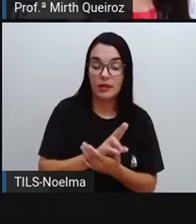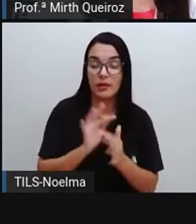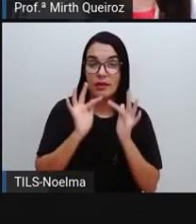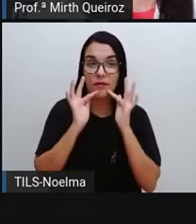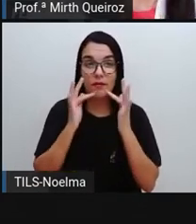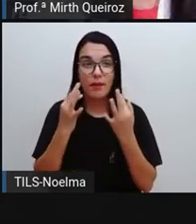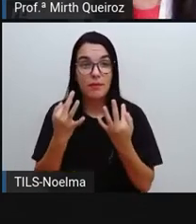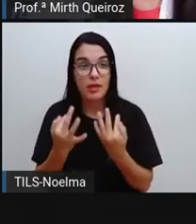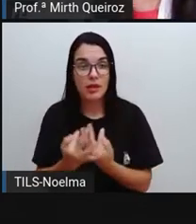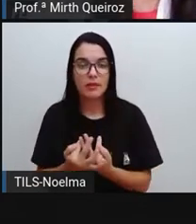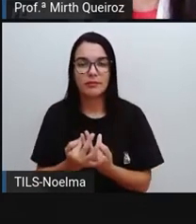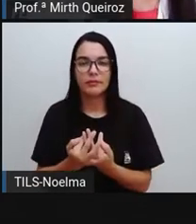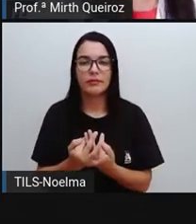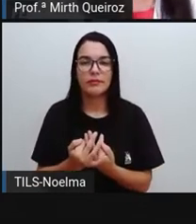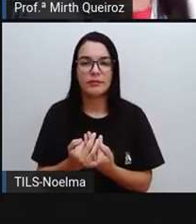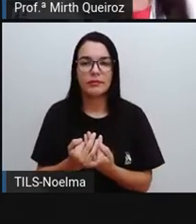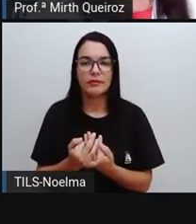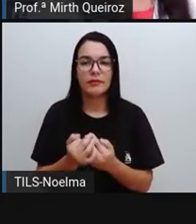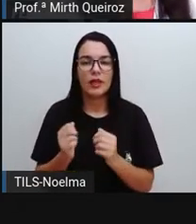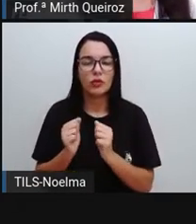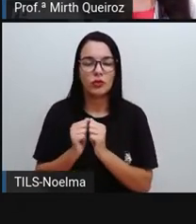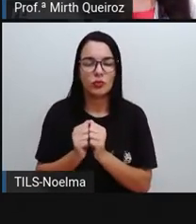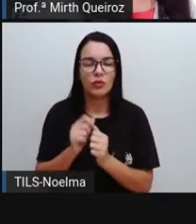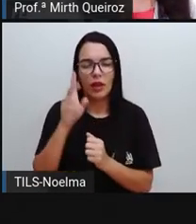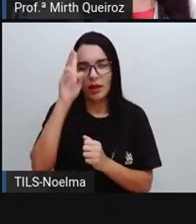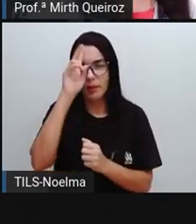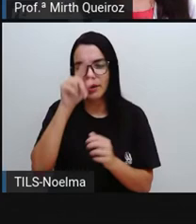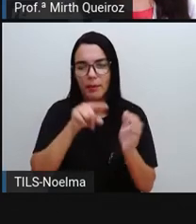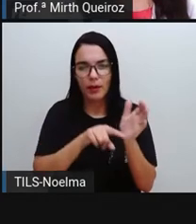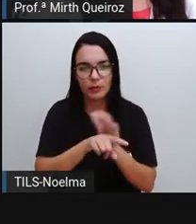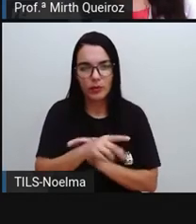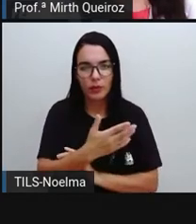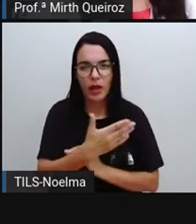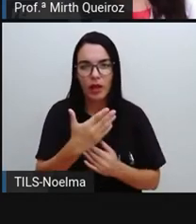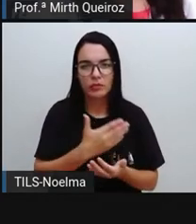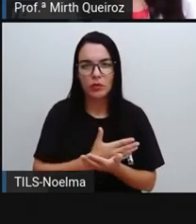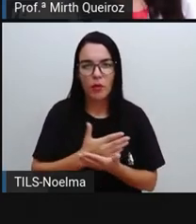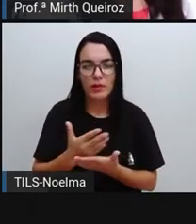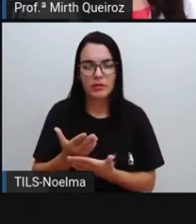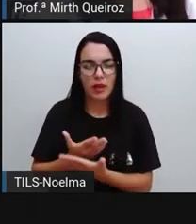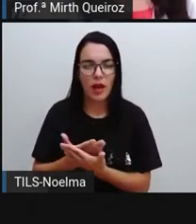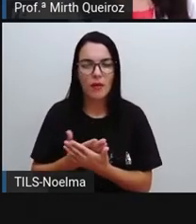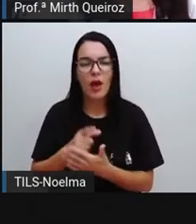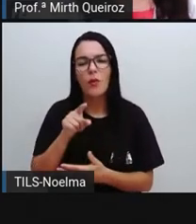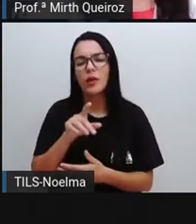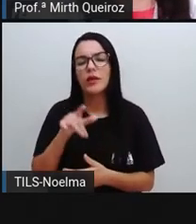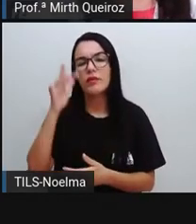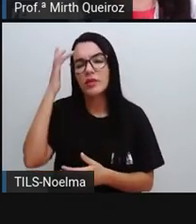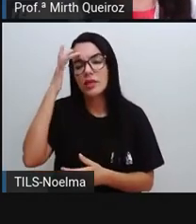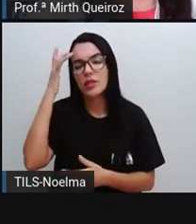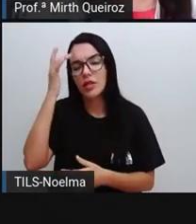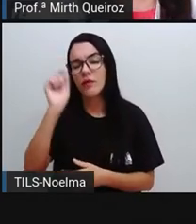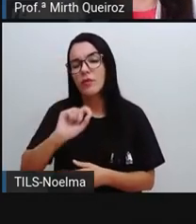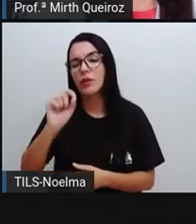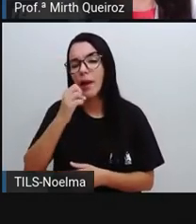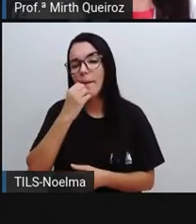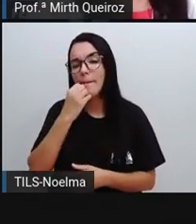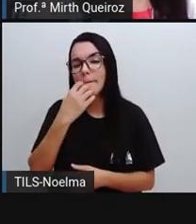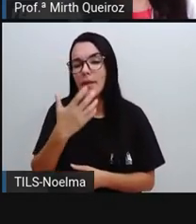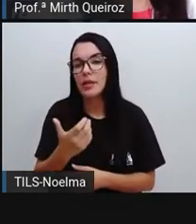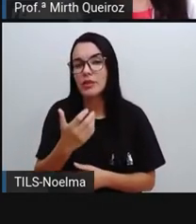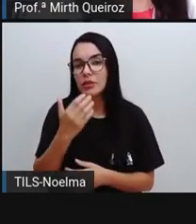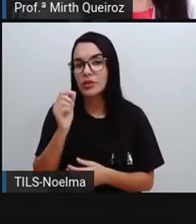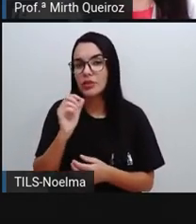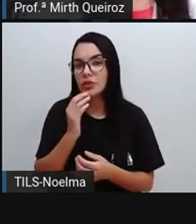encaminhamentos lá, nas perguntinhas, eu perguntei para vocês o que vocês achavam que seria bens de